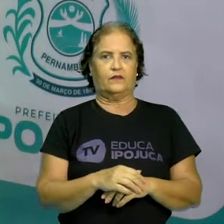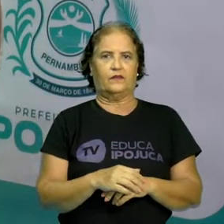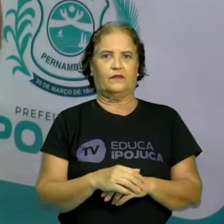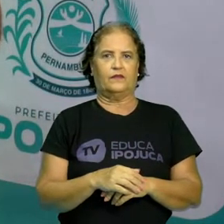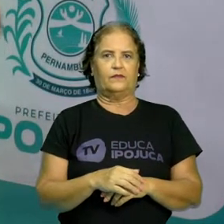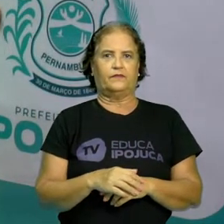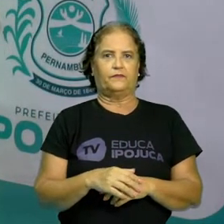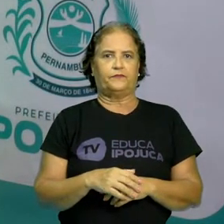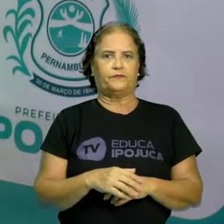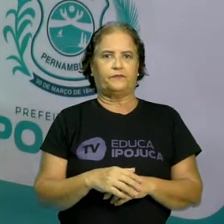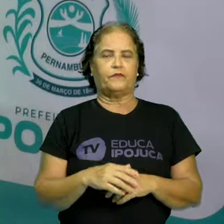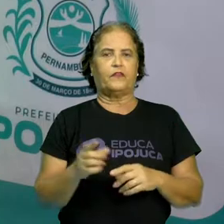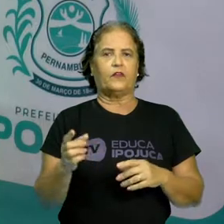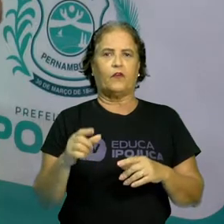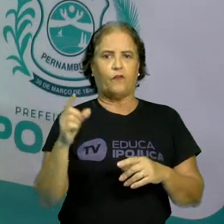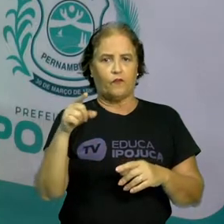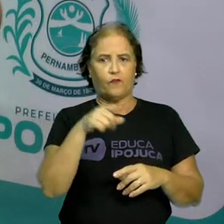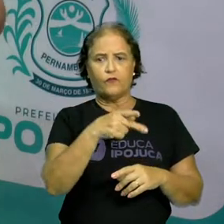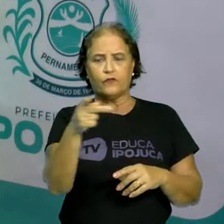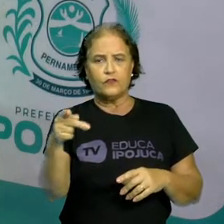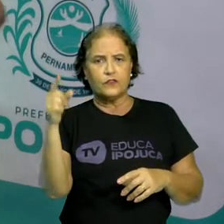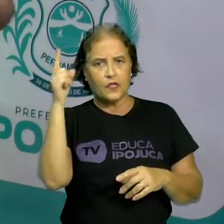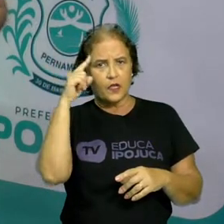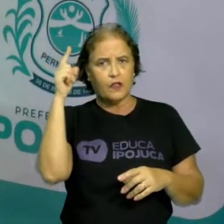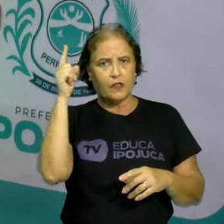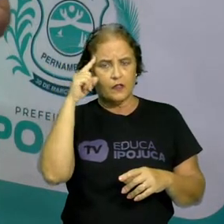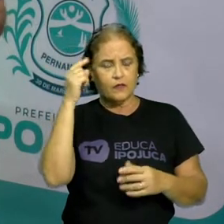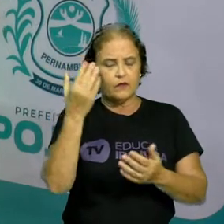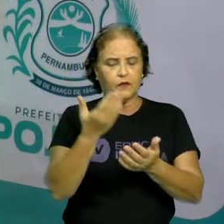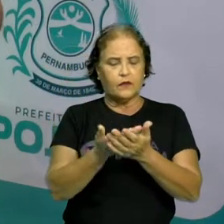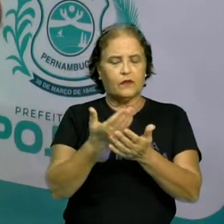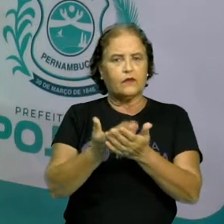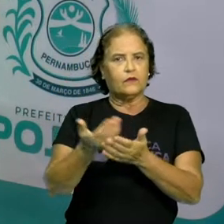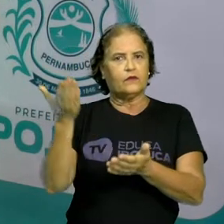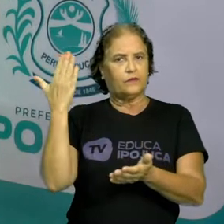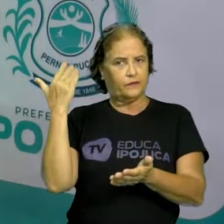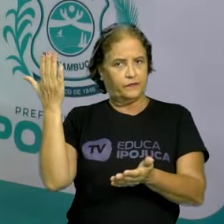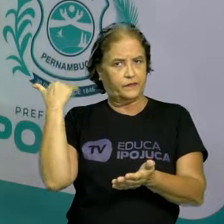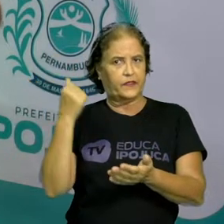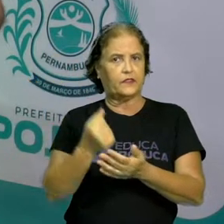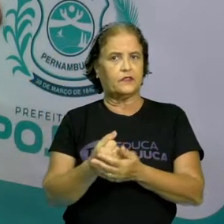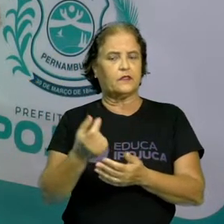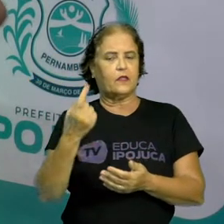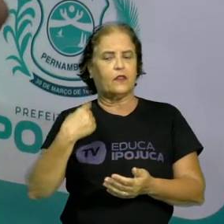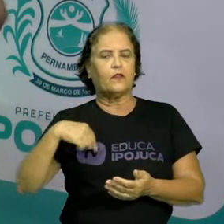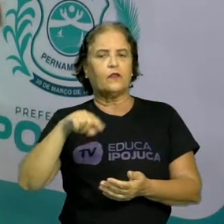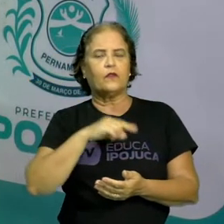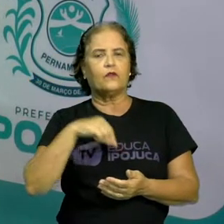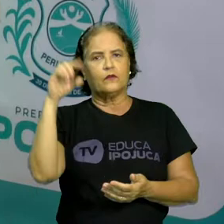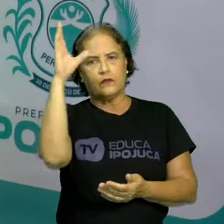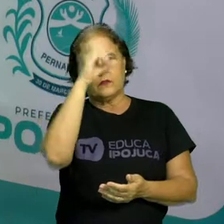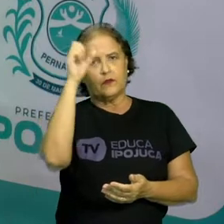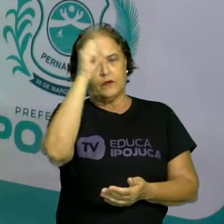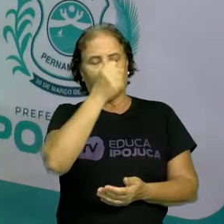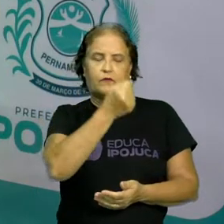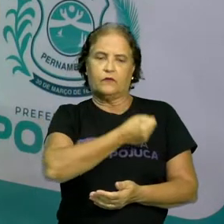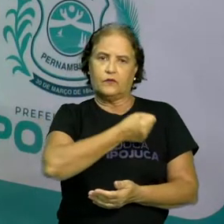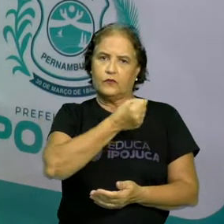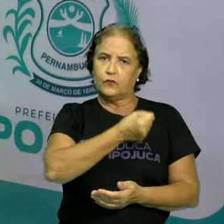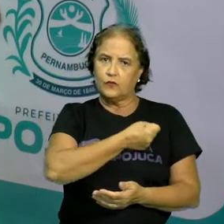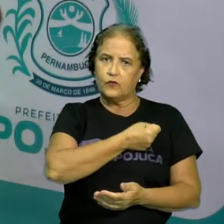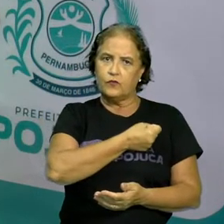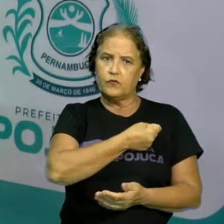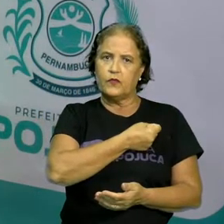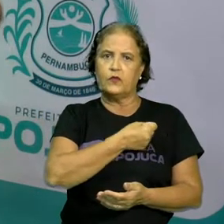Bom, vocês lembram crianças que na aula passada nós vimos que os números eles estão